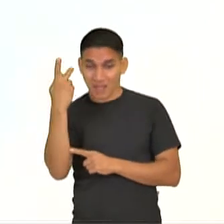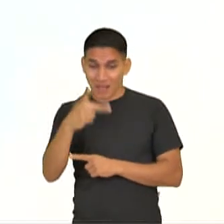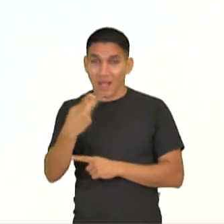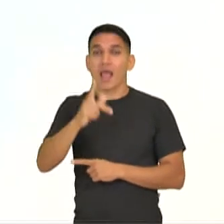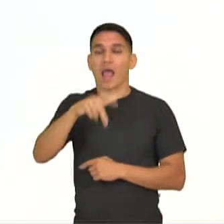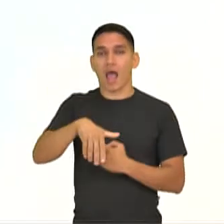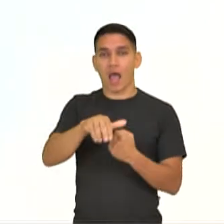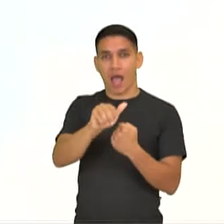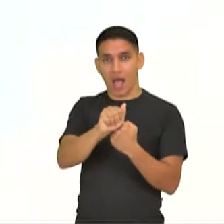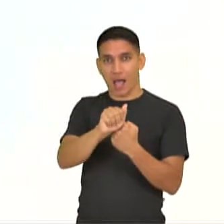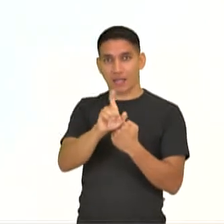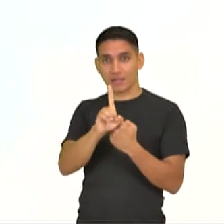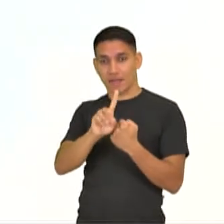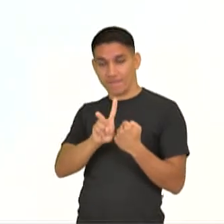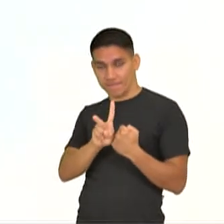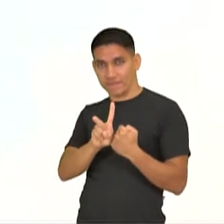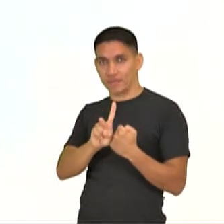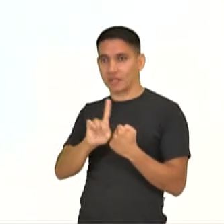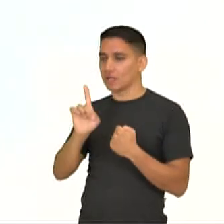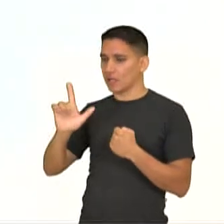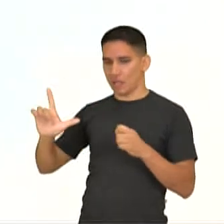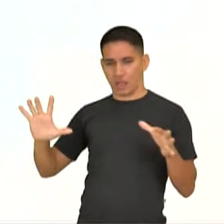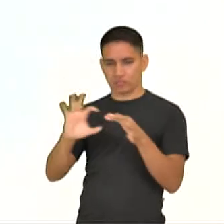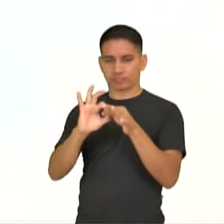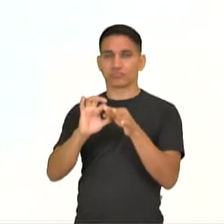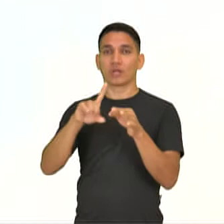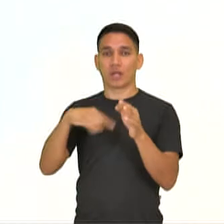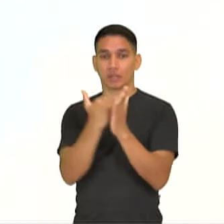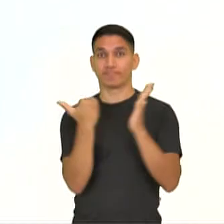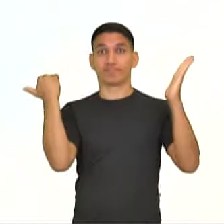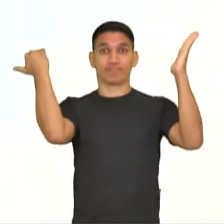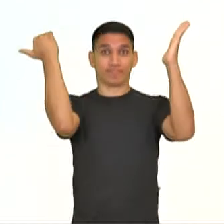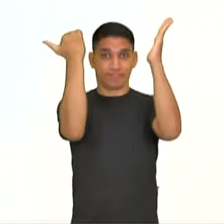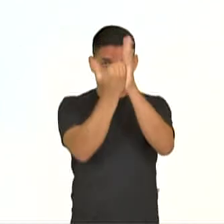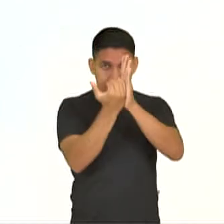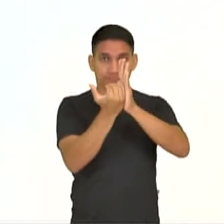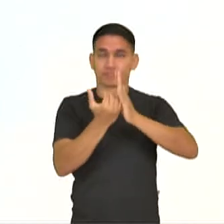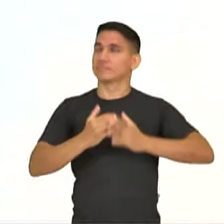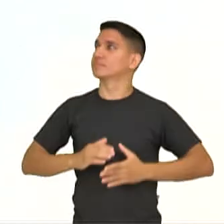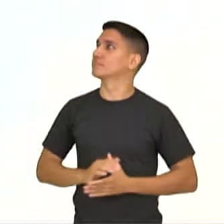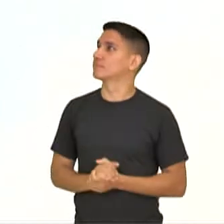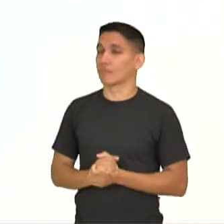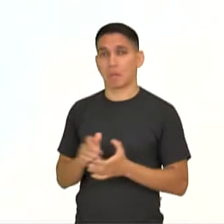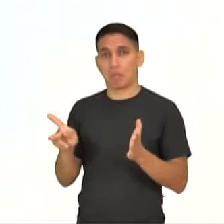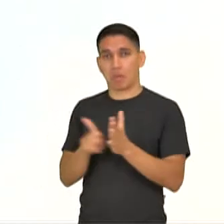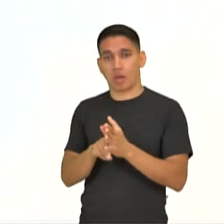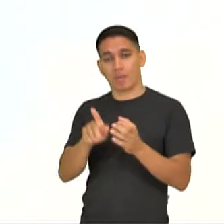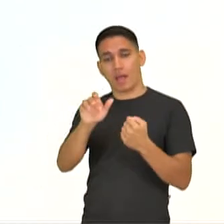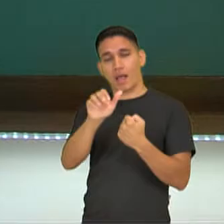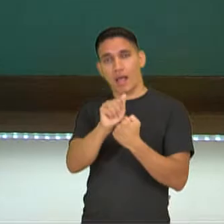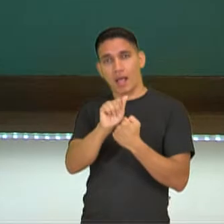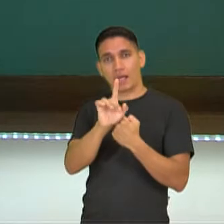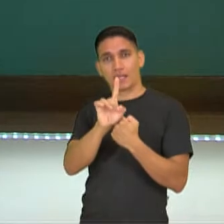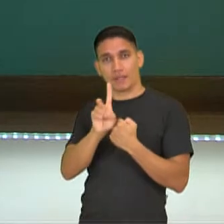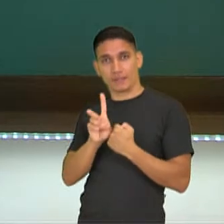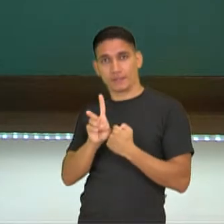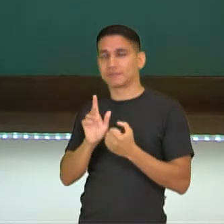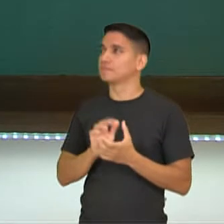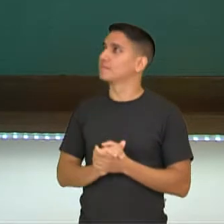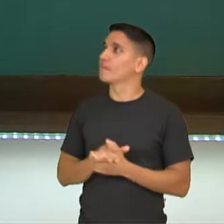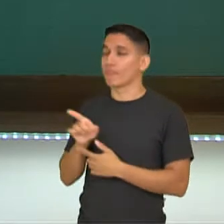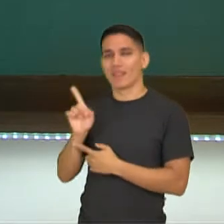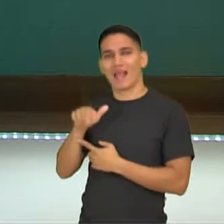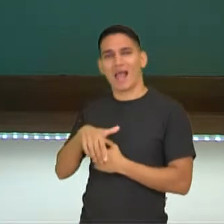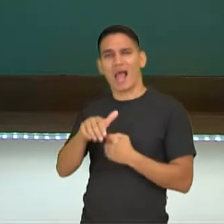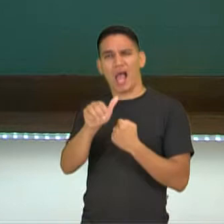lo más, substantiva, intensifica o valor do adverbio. Aqui tá adjetivo, mas